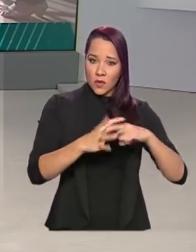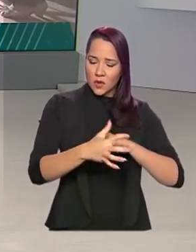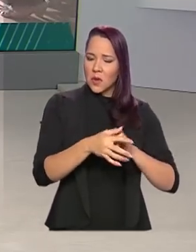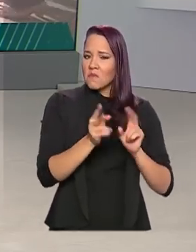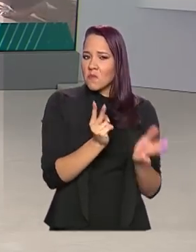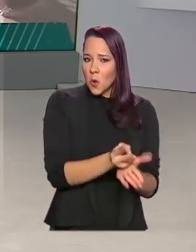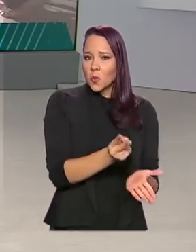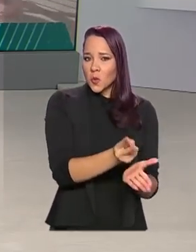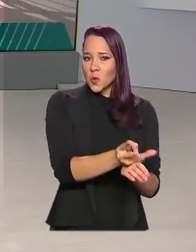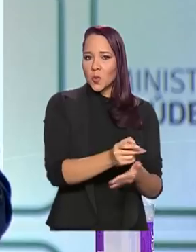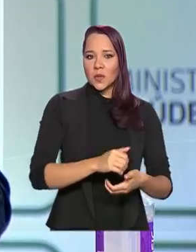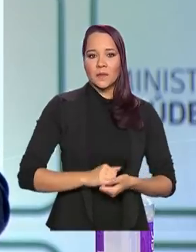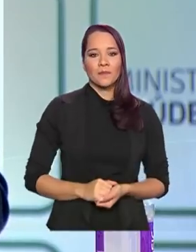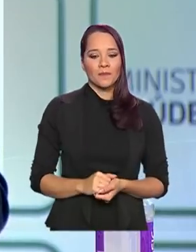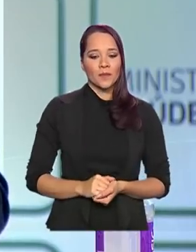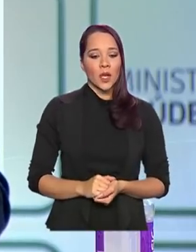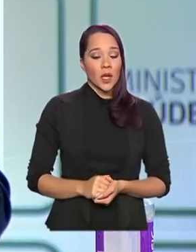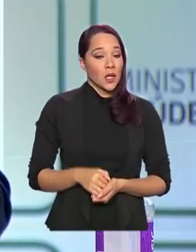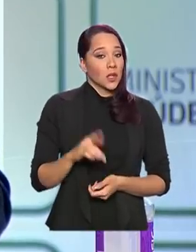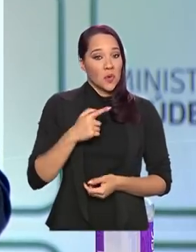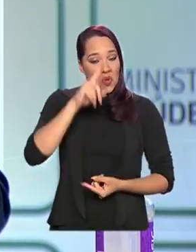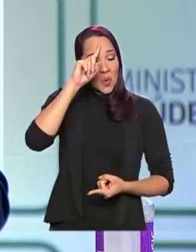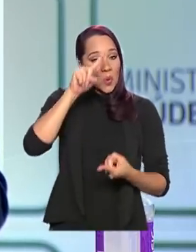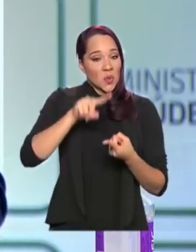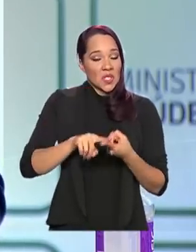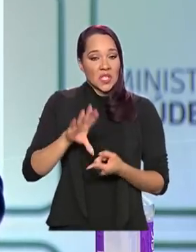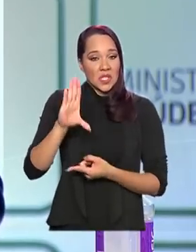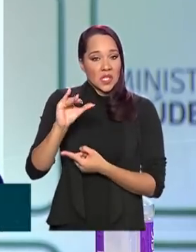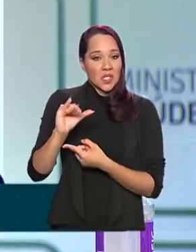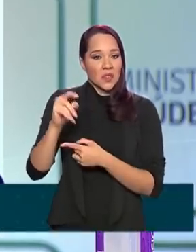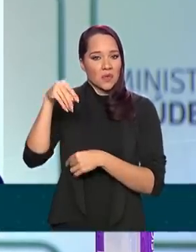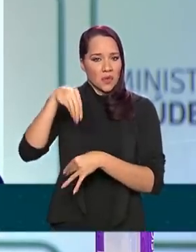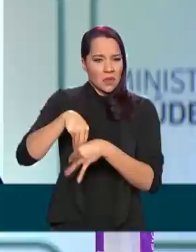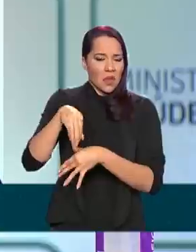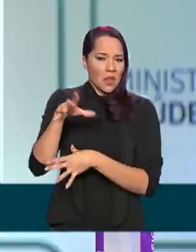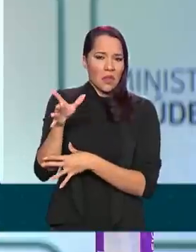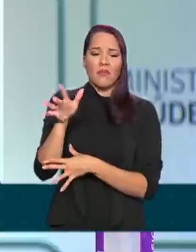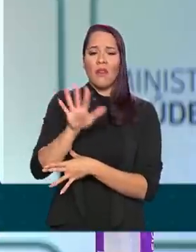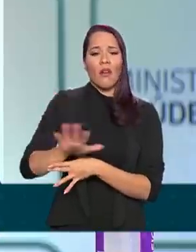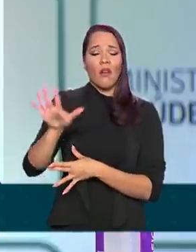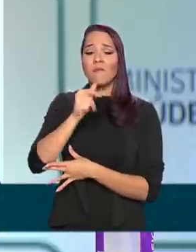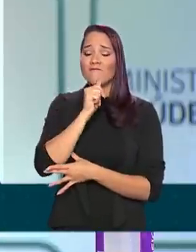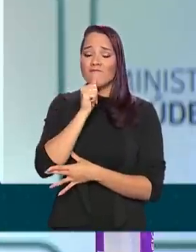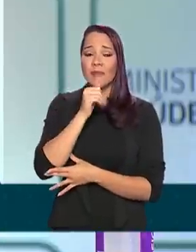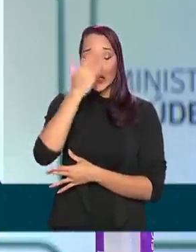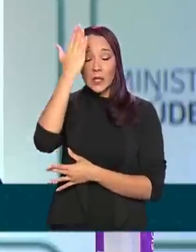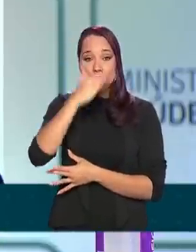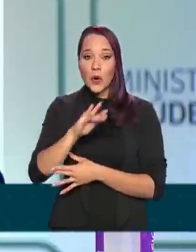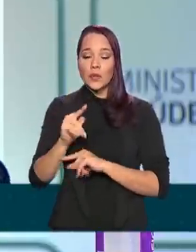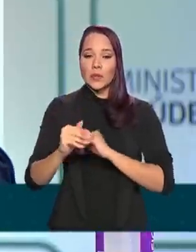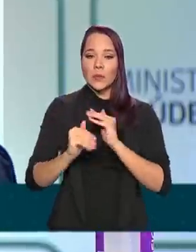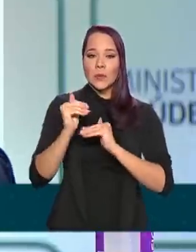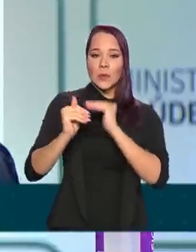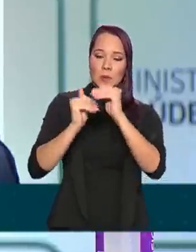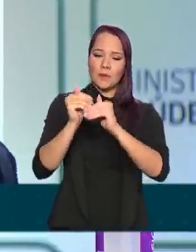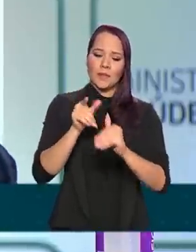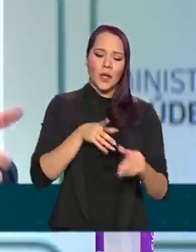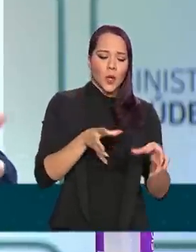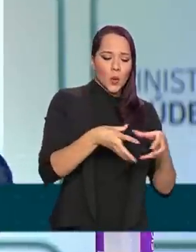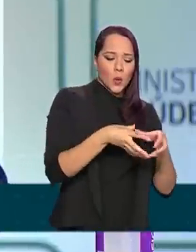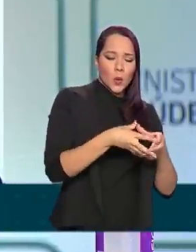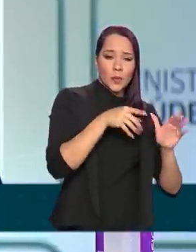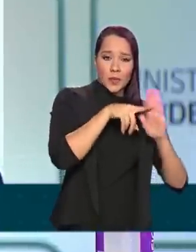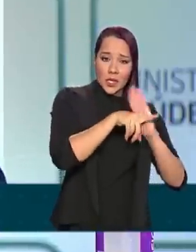não mudou. Não há um consenso científico dentro da academia ainda, as evidências estão evoluindo. Há grupos de